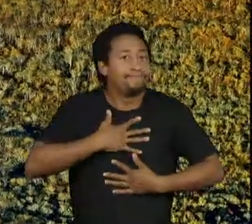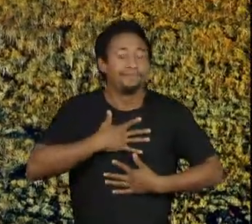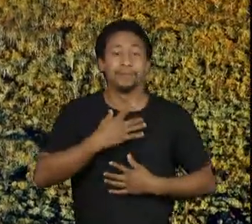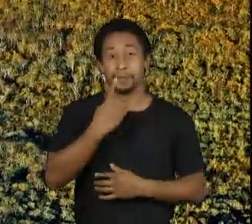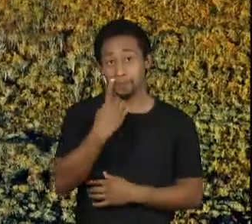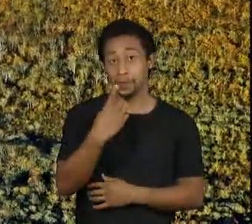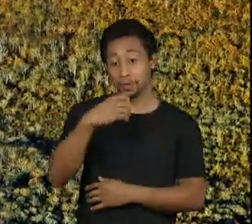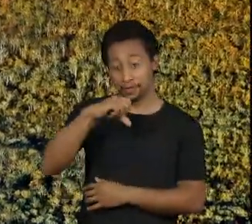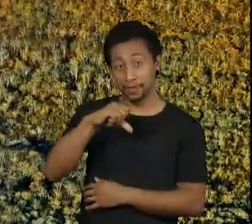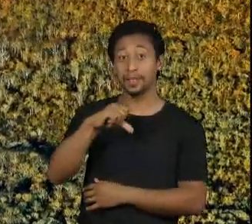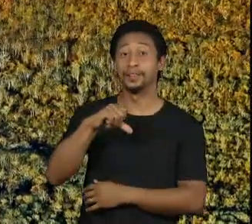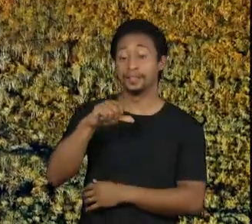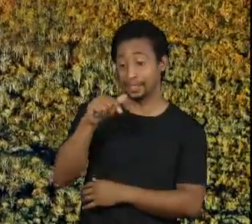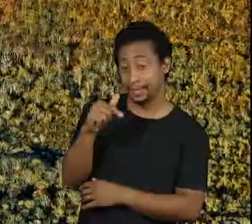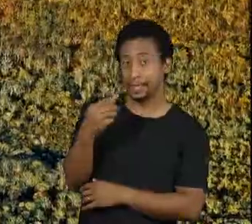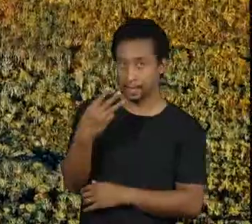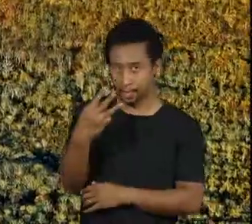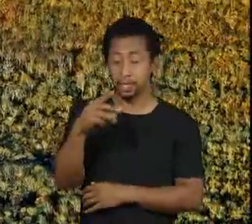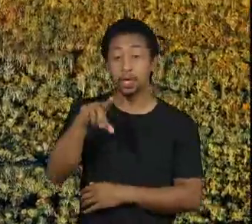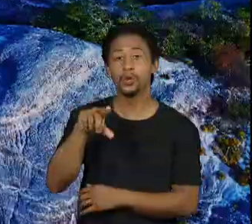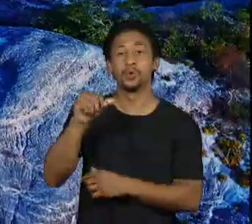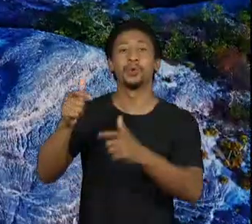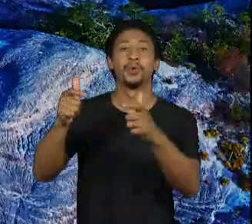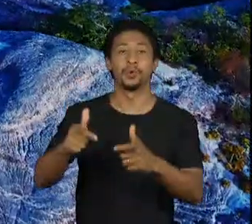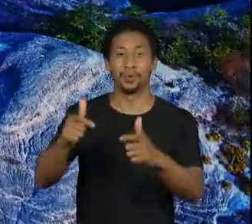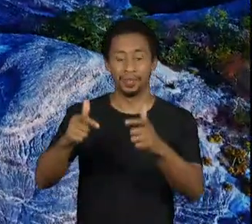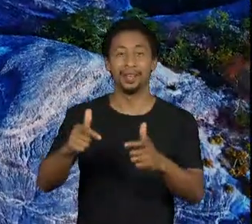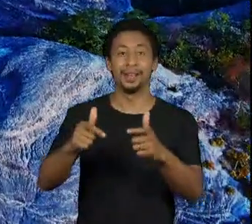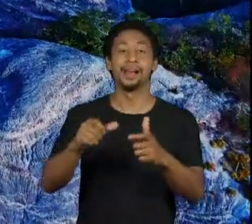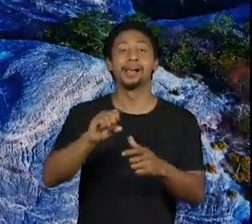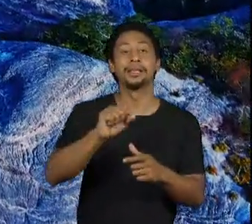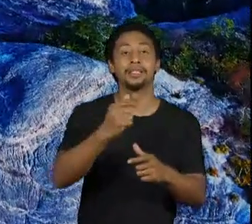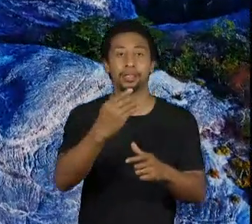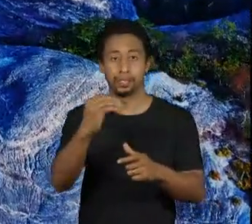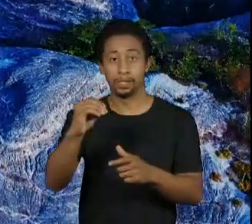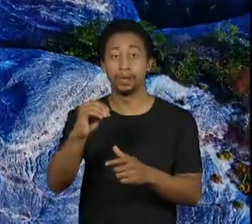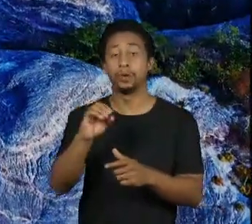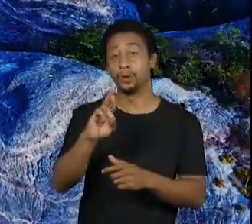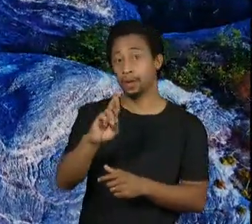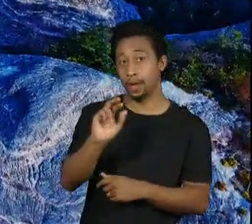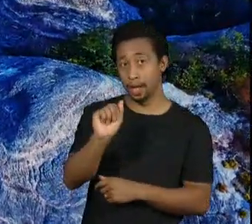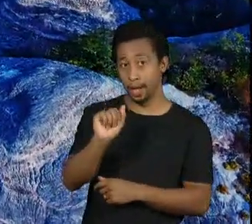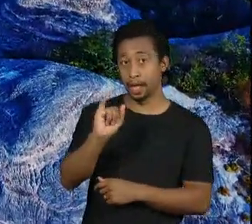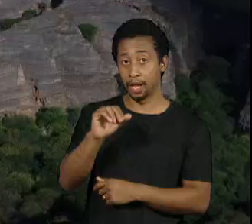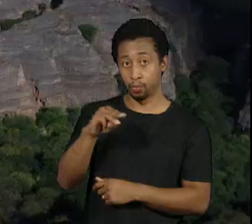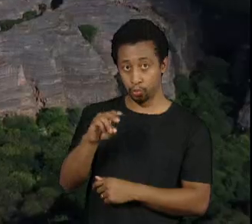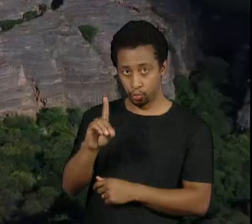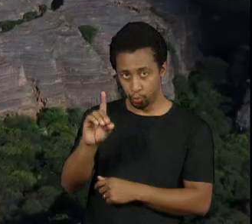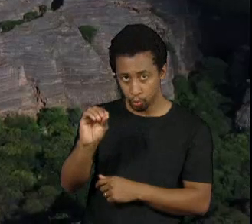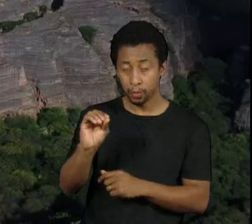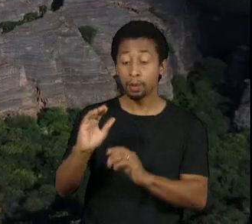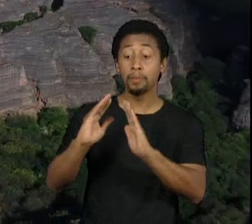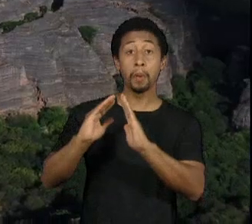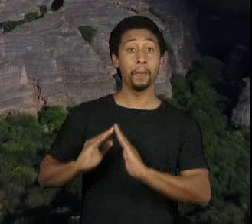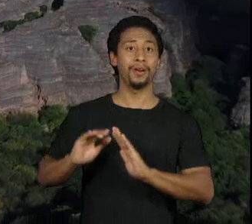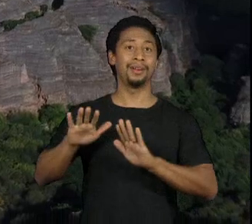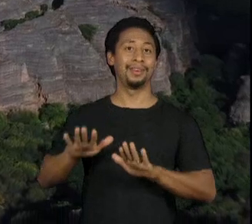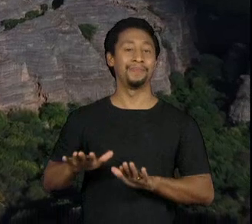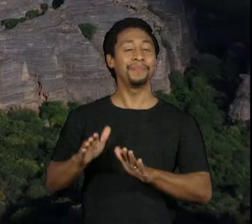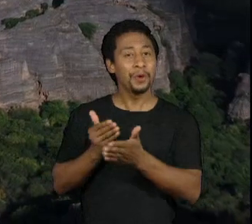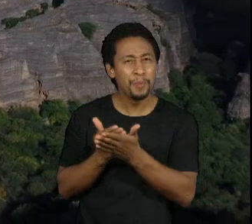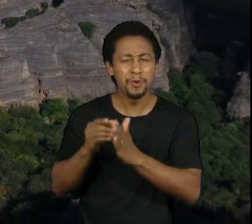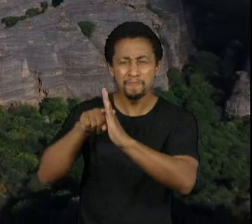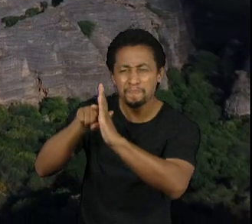ele escolheu o município de São Raimundo Nonato para viver e dali passou a revelar as riquezas da